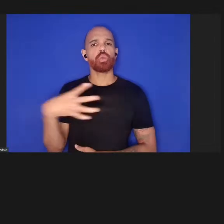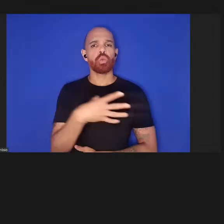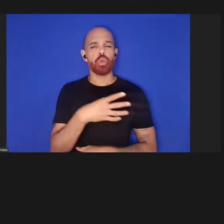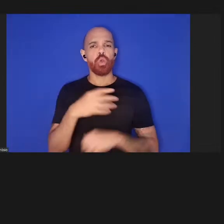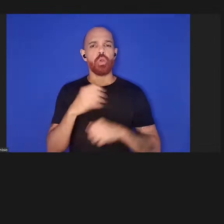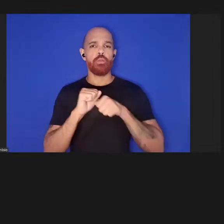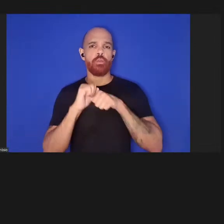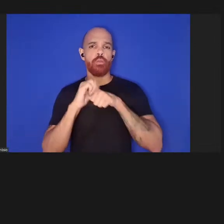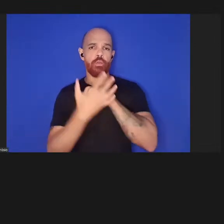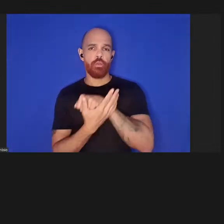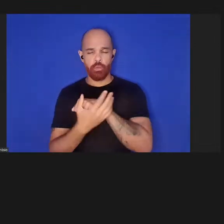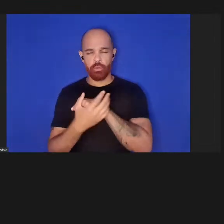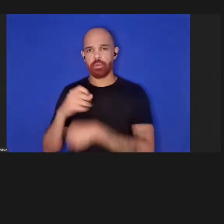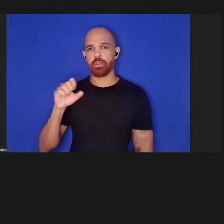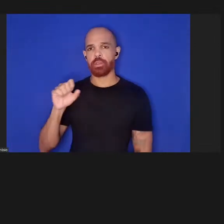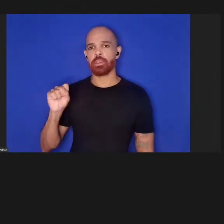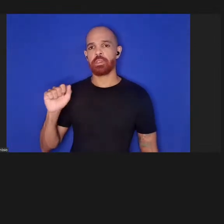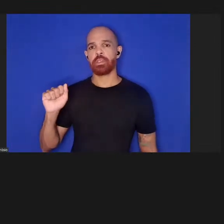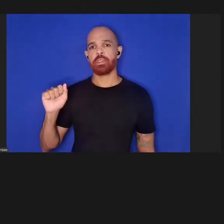-CoV-2,